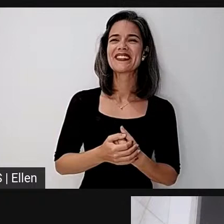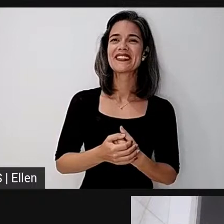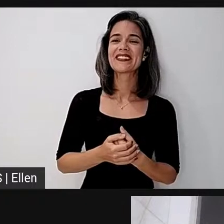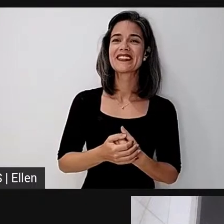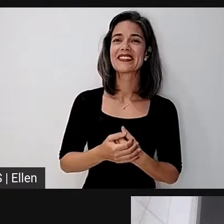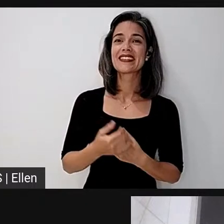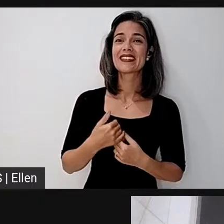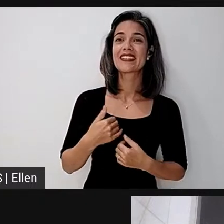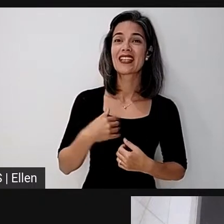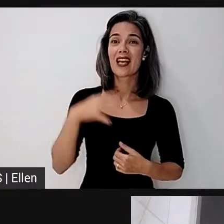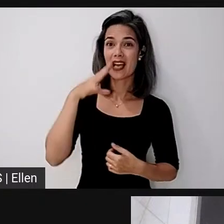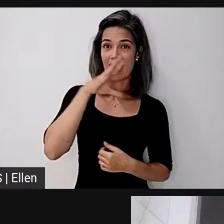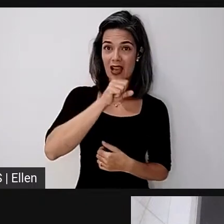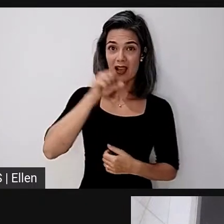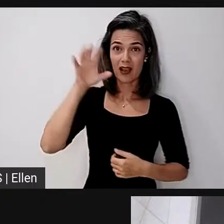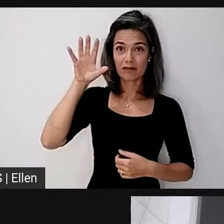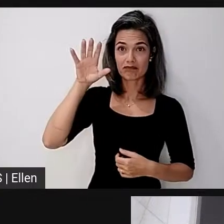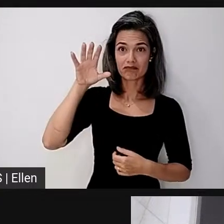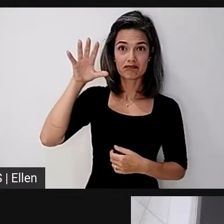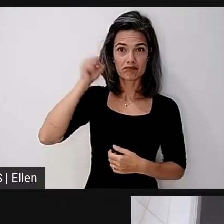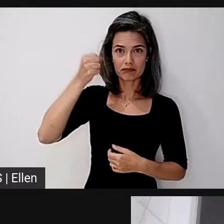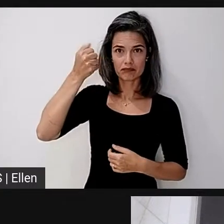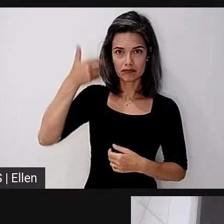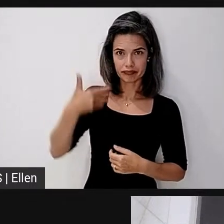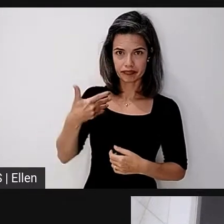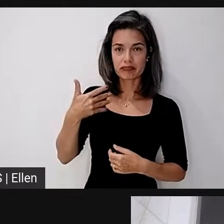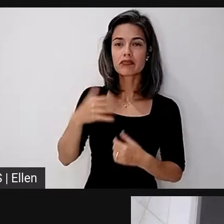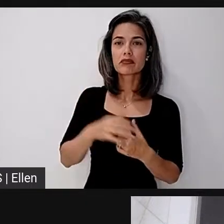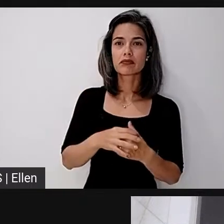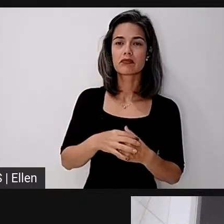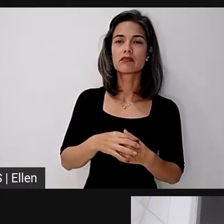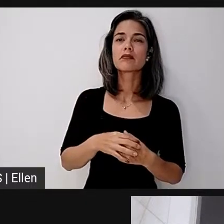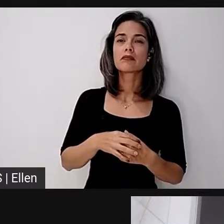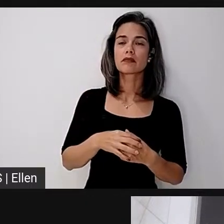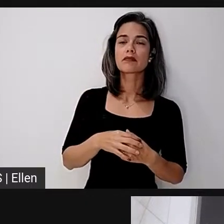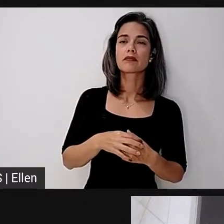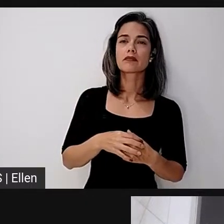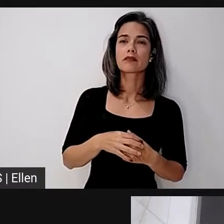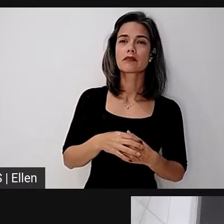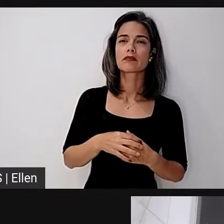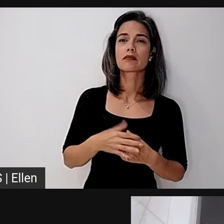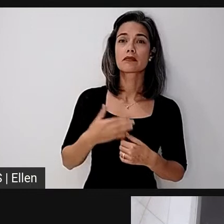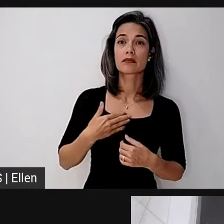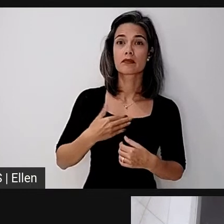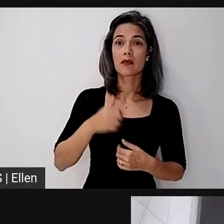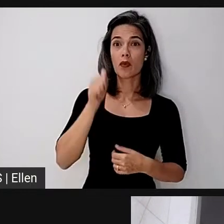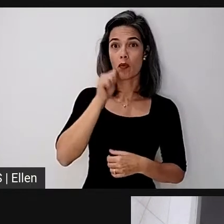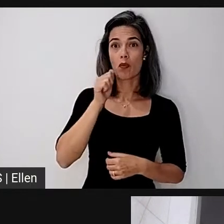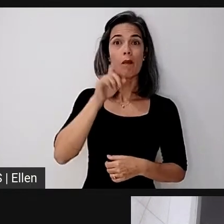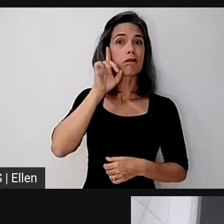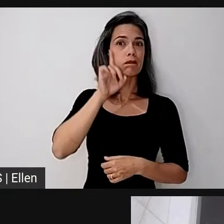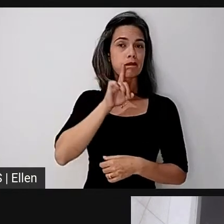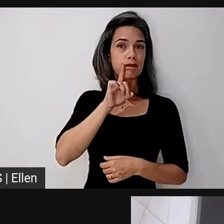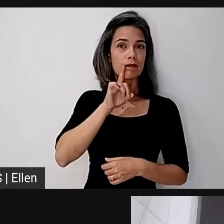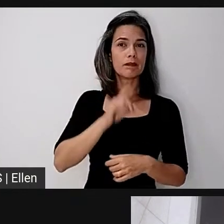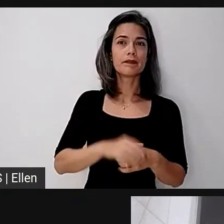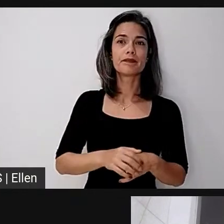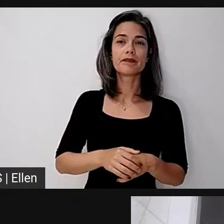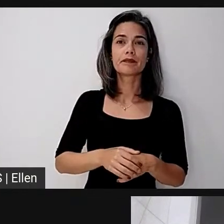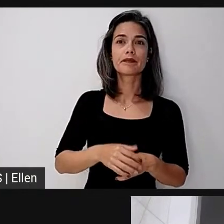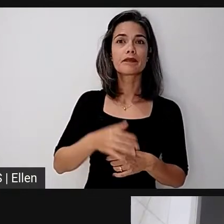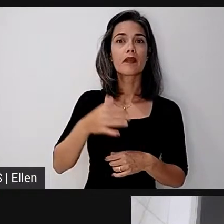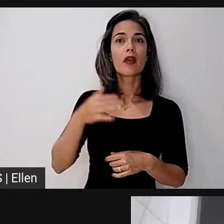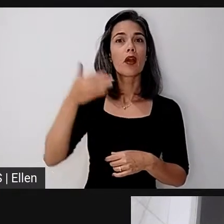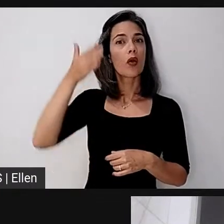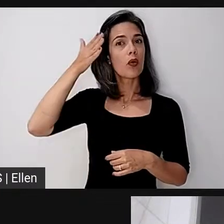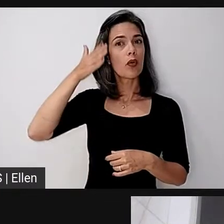audiodescrição, uma breve audiodescrição, sou uma mulher morena, eu tenho os cabelos que se